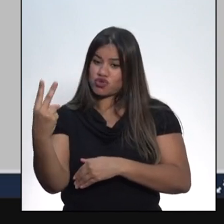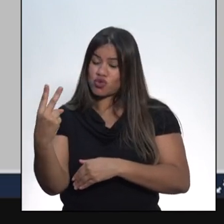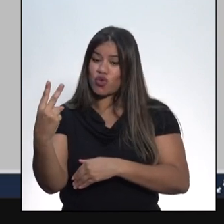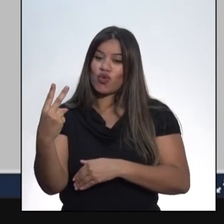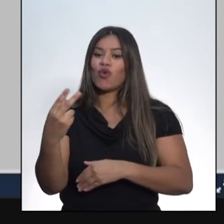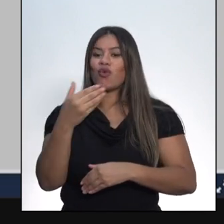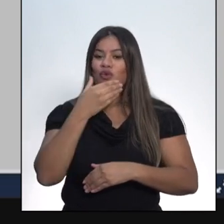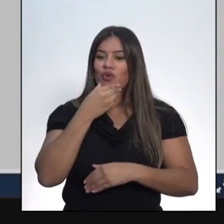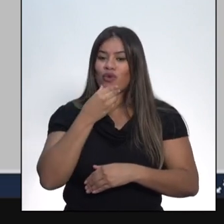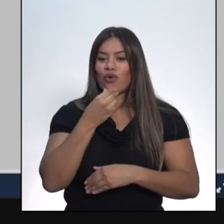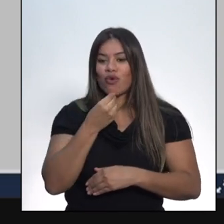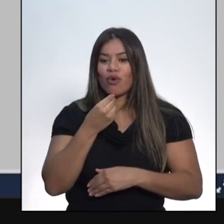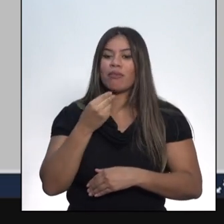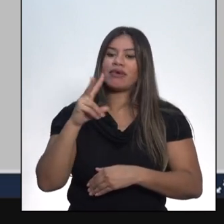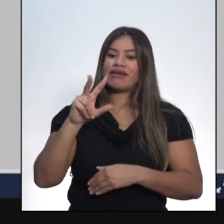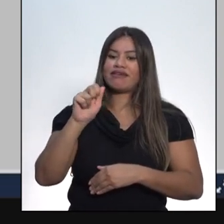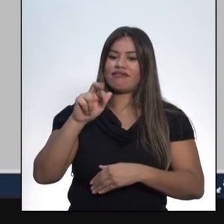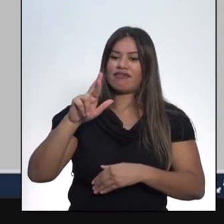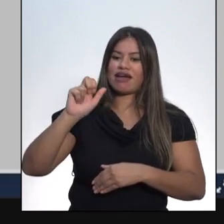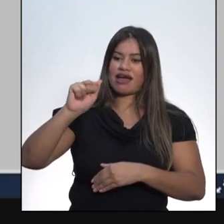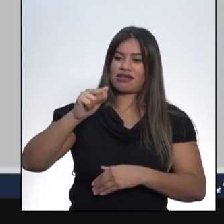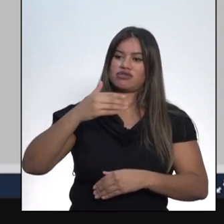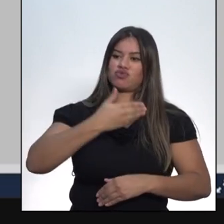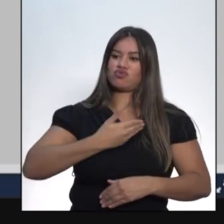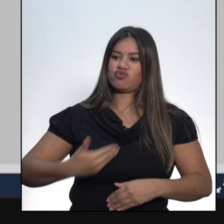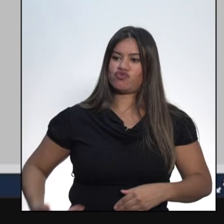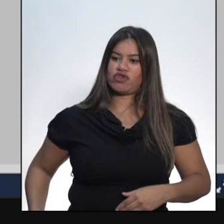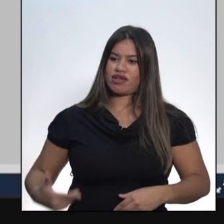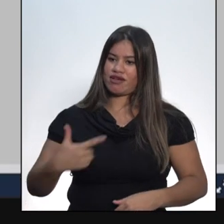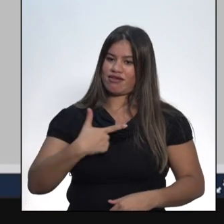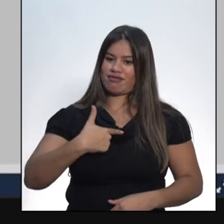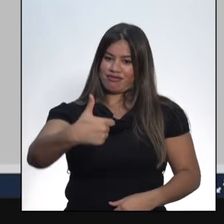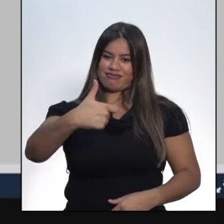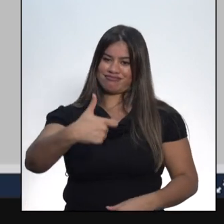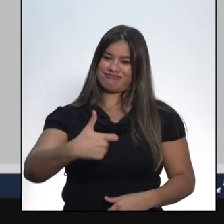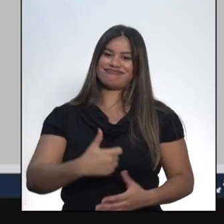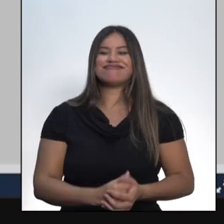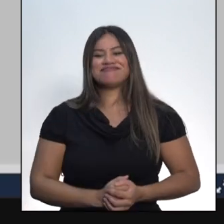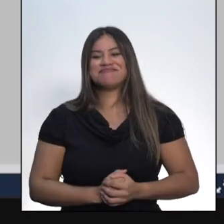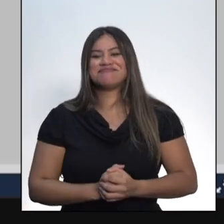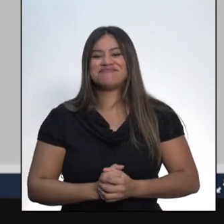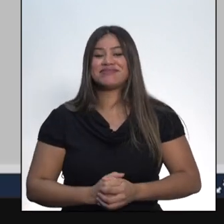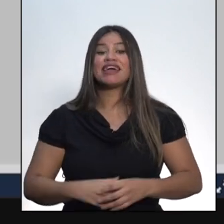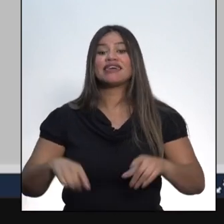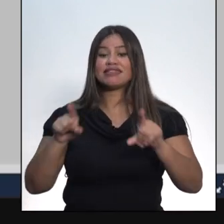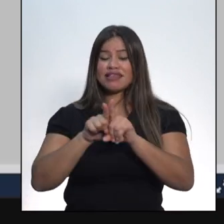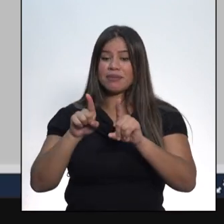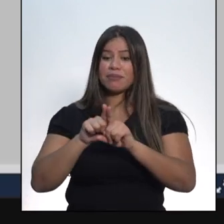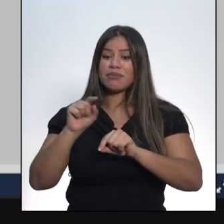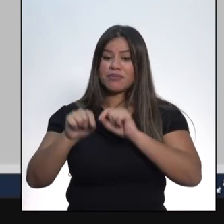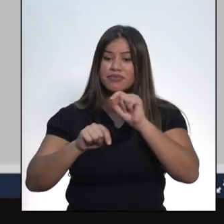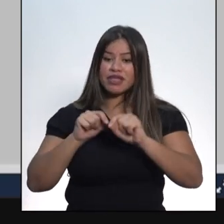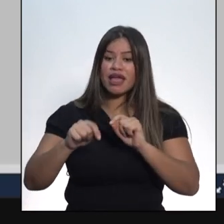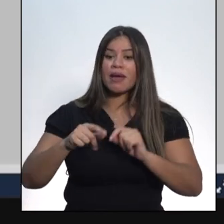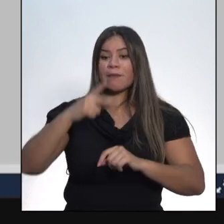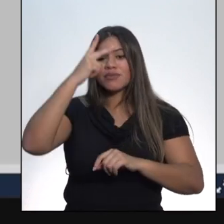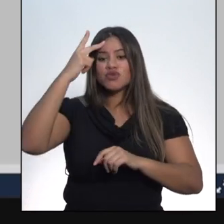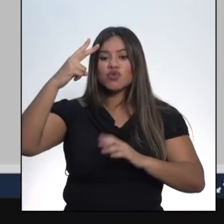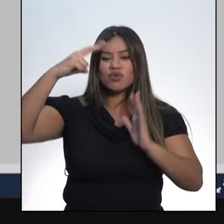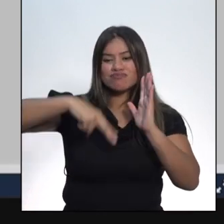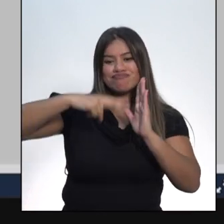Outro elemento importante que deve ser destacado foi a exclusão dos analfabetos da participação política brasileira.